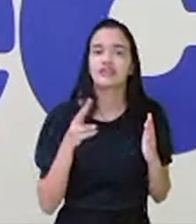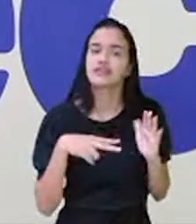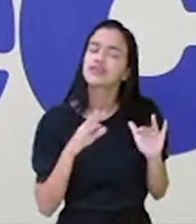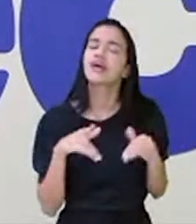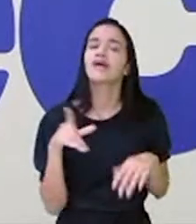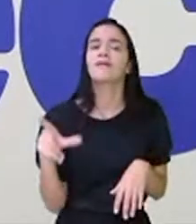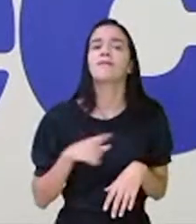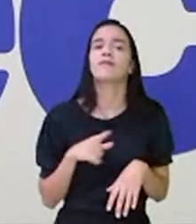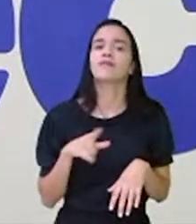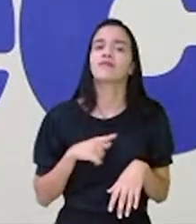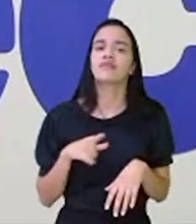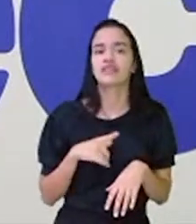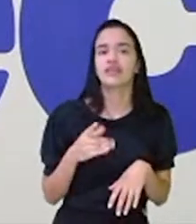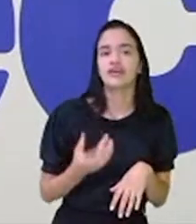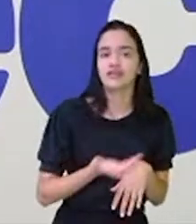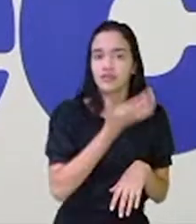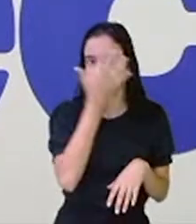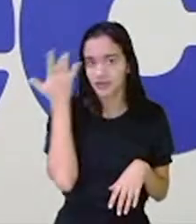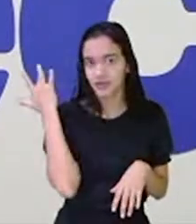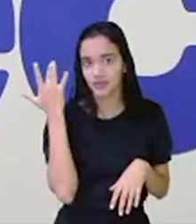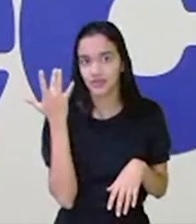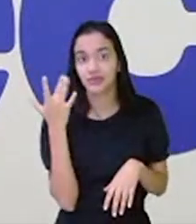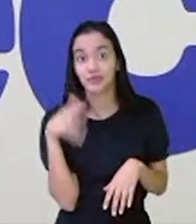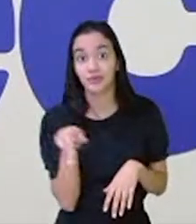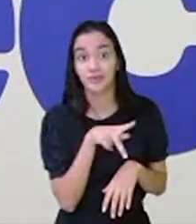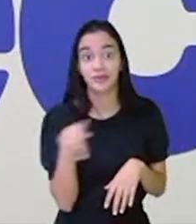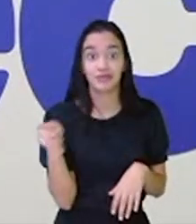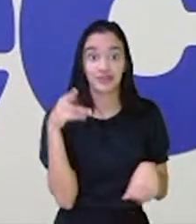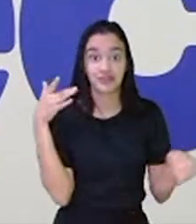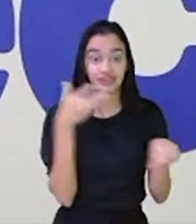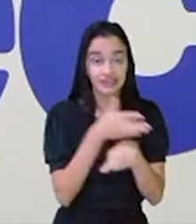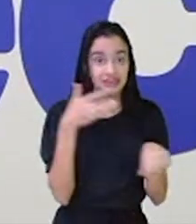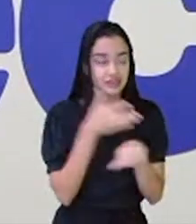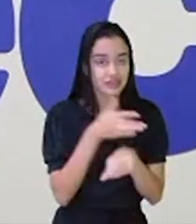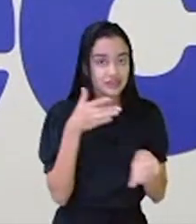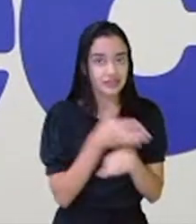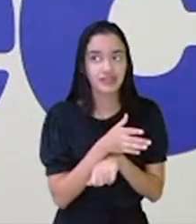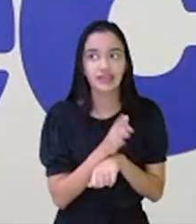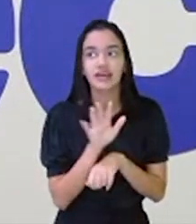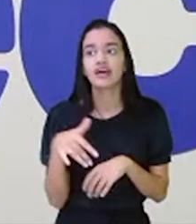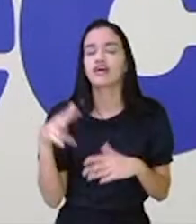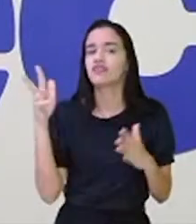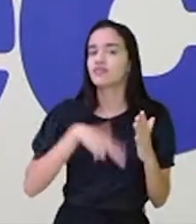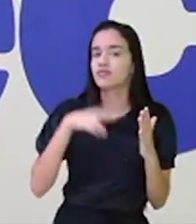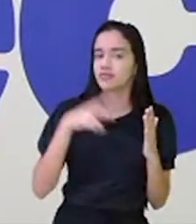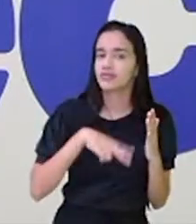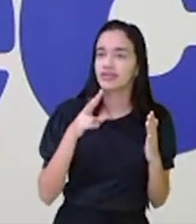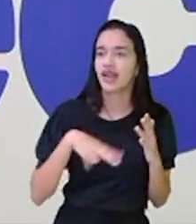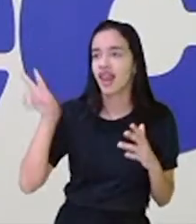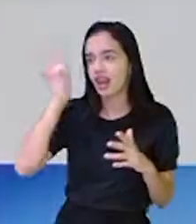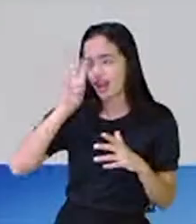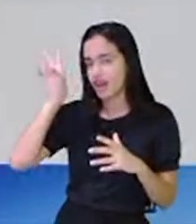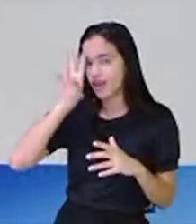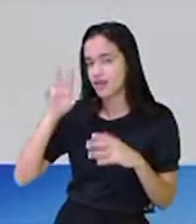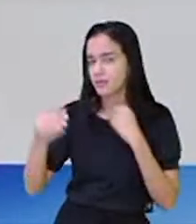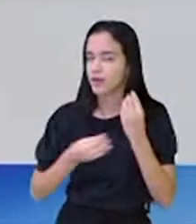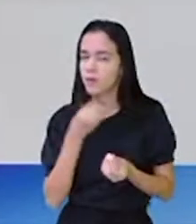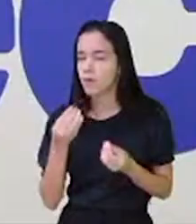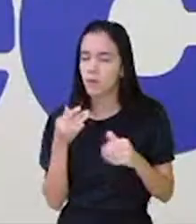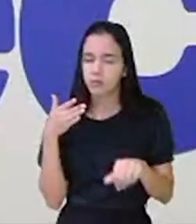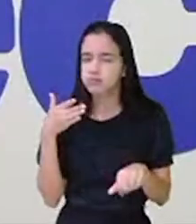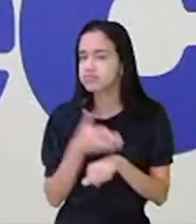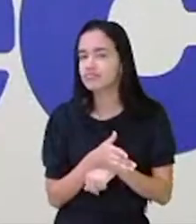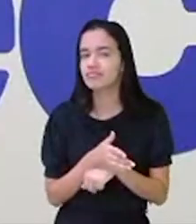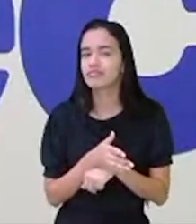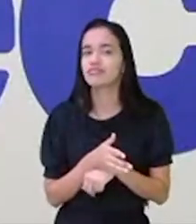colocação, né, de quem está em primeiro e segundo lugar, dos professores que acessam mais. Você lembra como faz o acesso, professora? Sim,